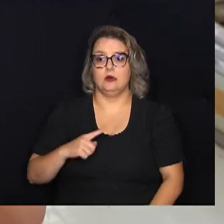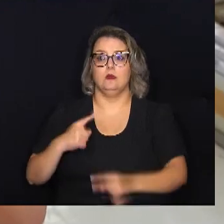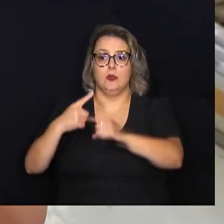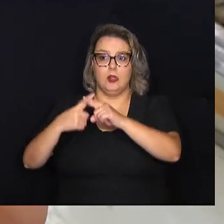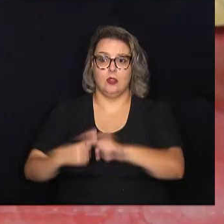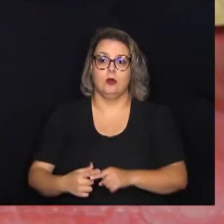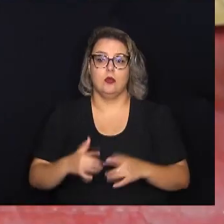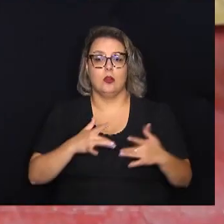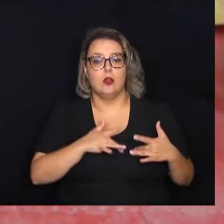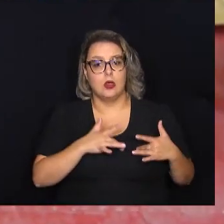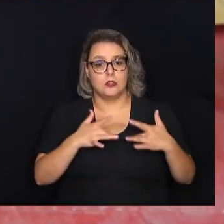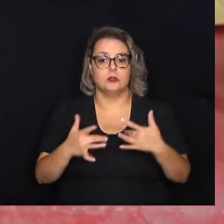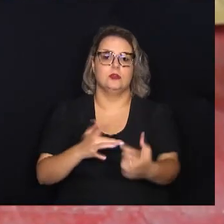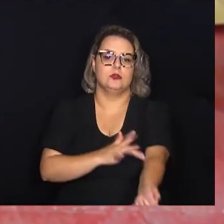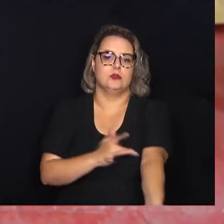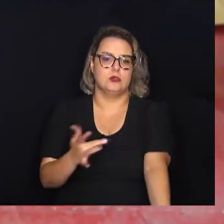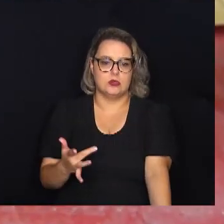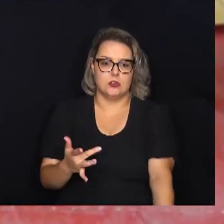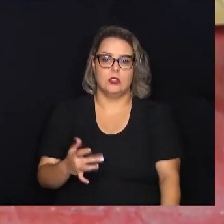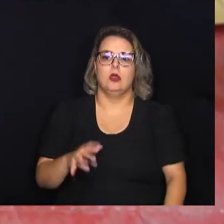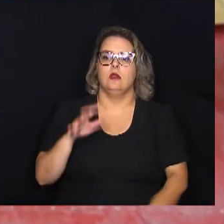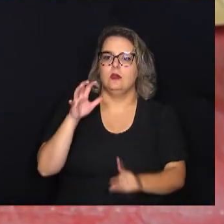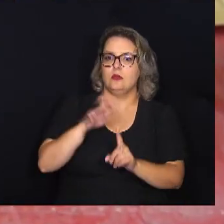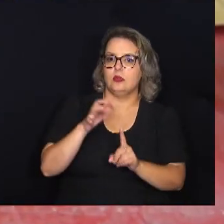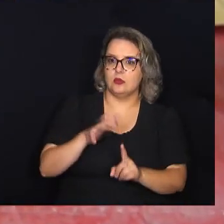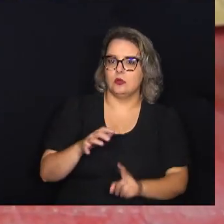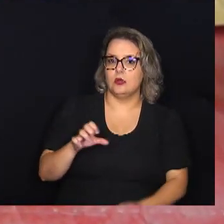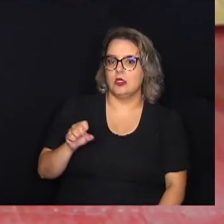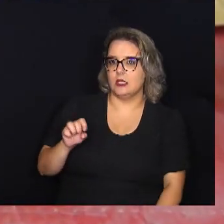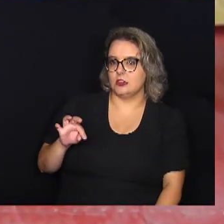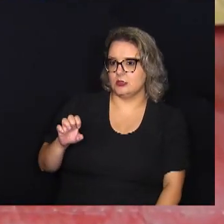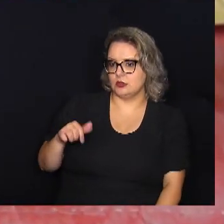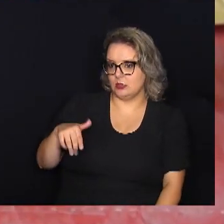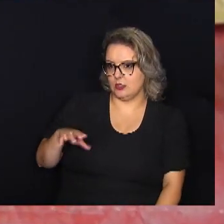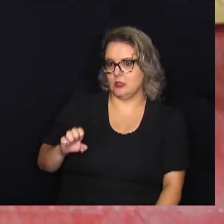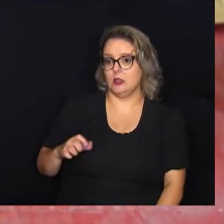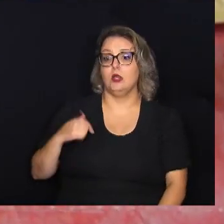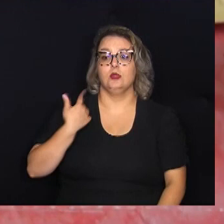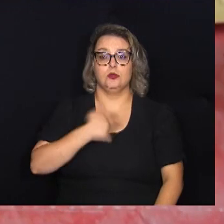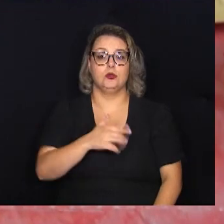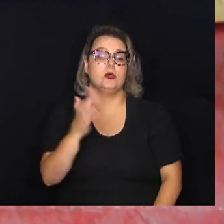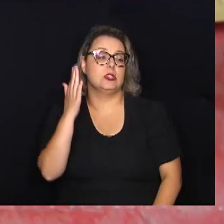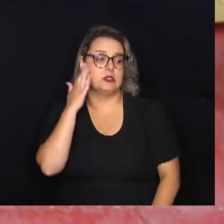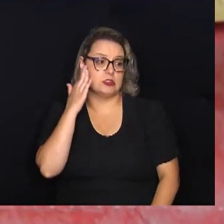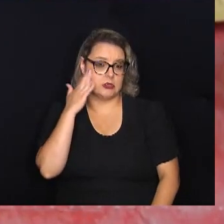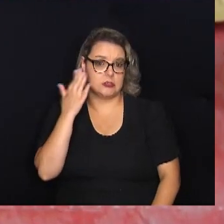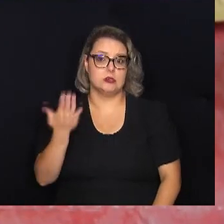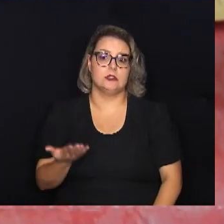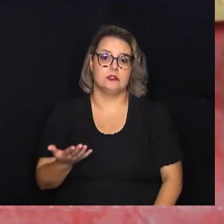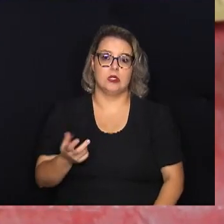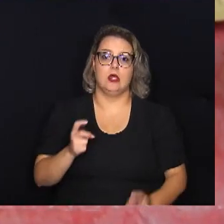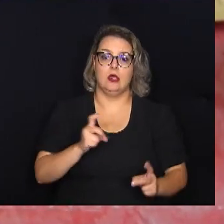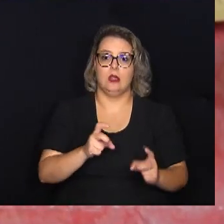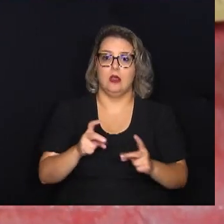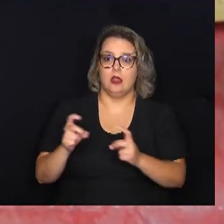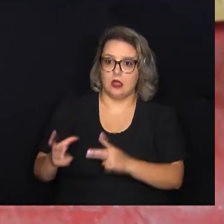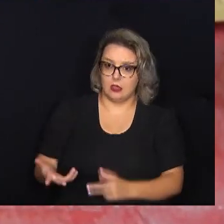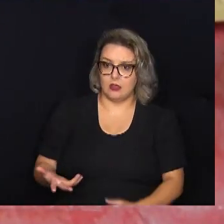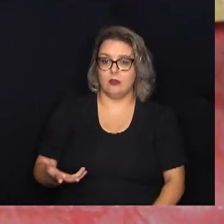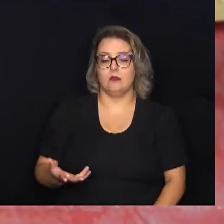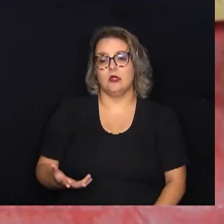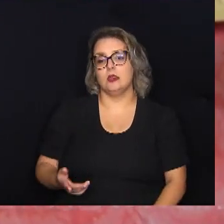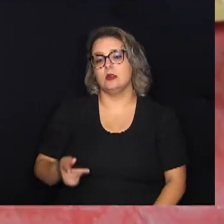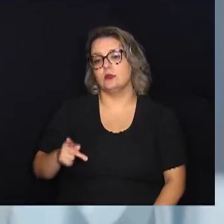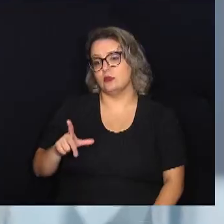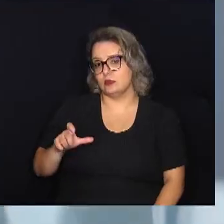as doações de sangue, afetando os estoques. A gente entende que a comercialização desse plasma pelos serviços privados